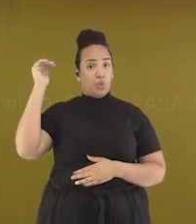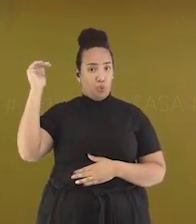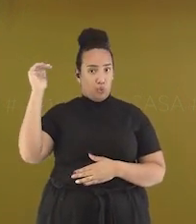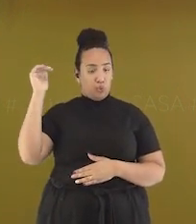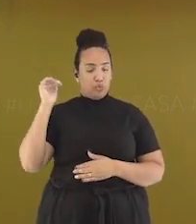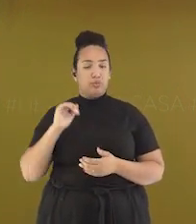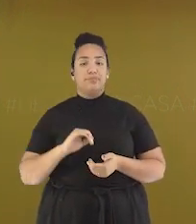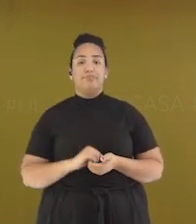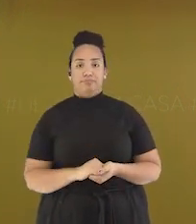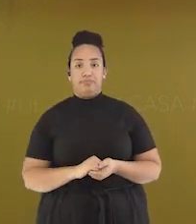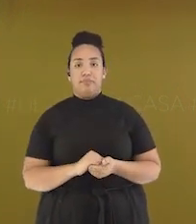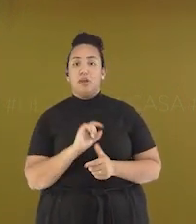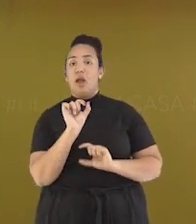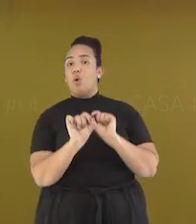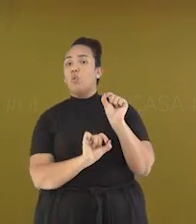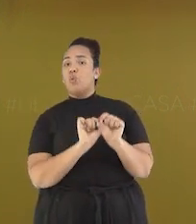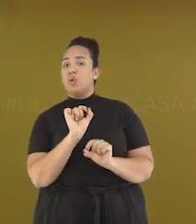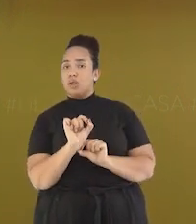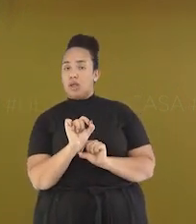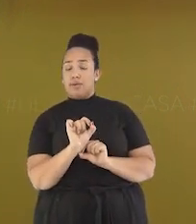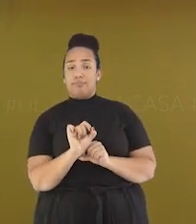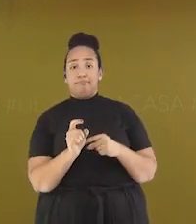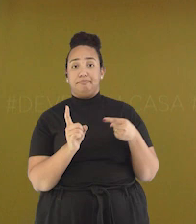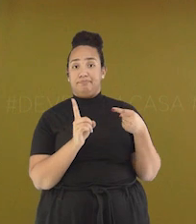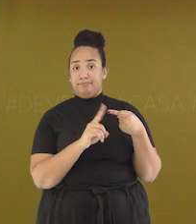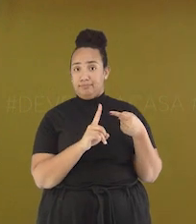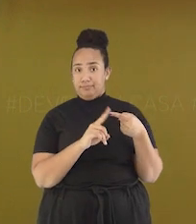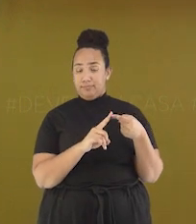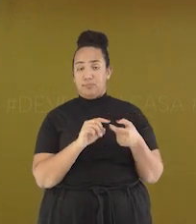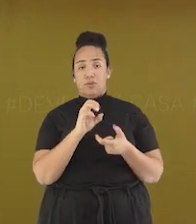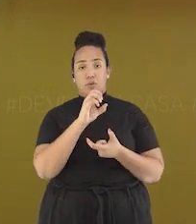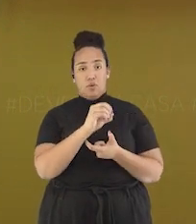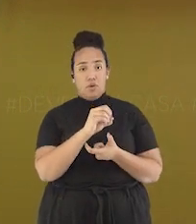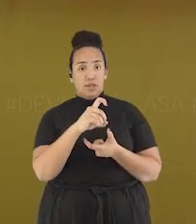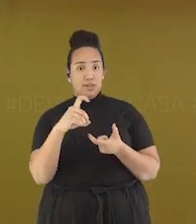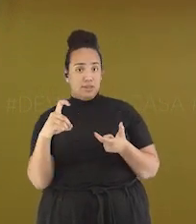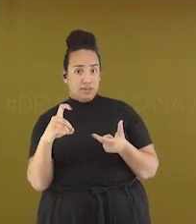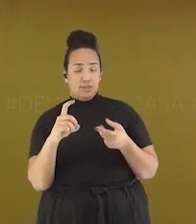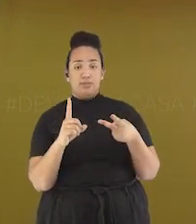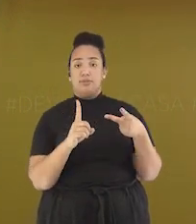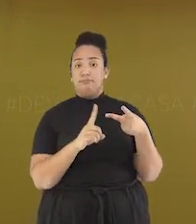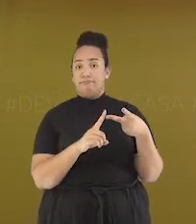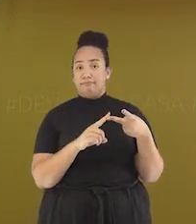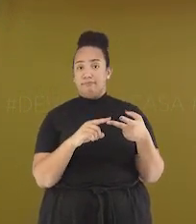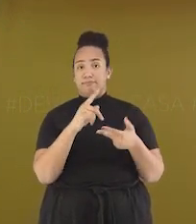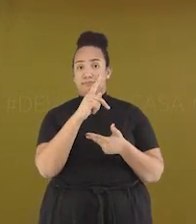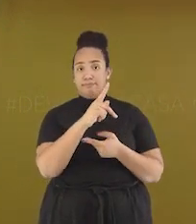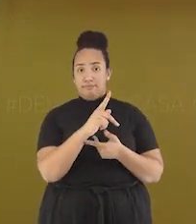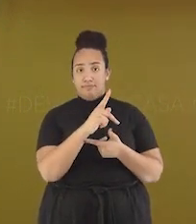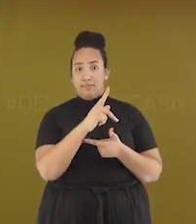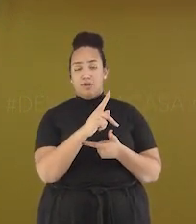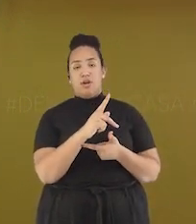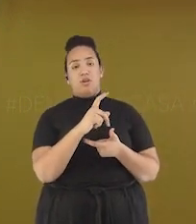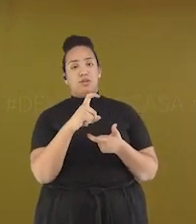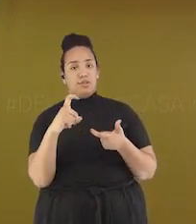Elas são classificadas como Letra A, oxítonas Letra B,